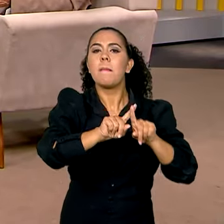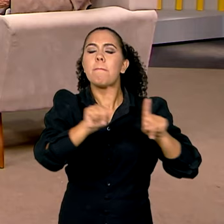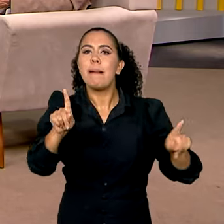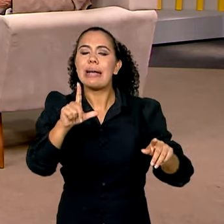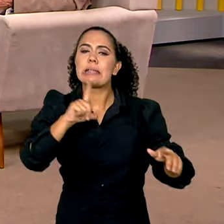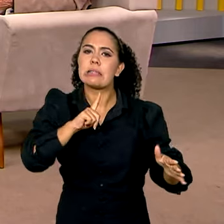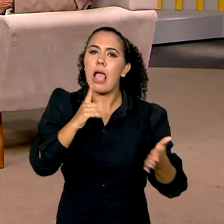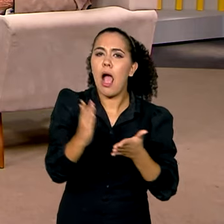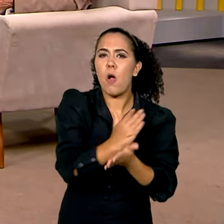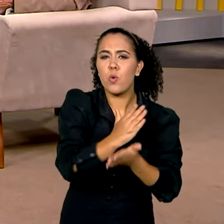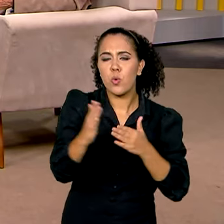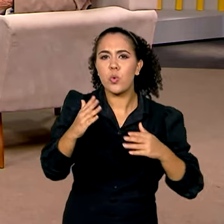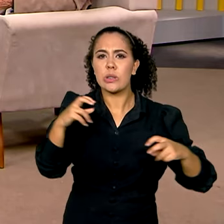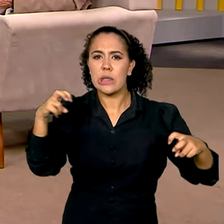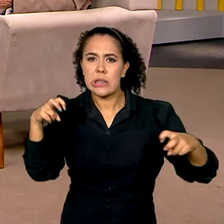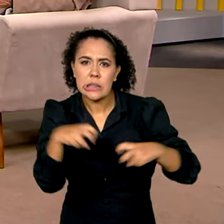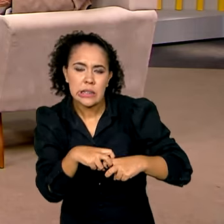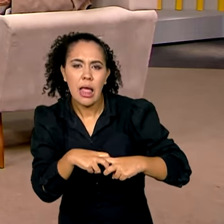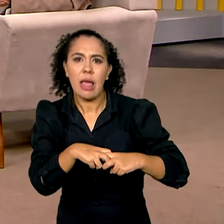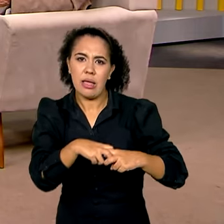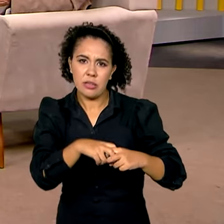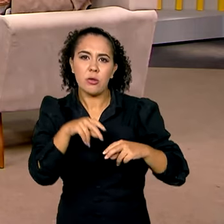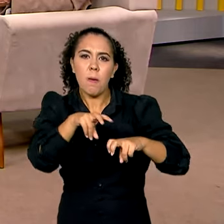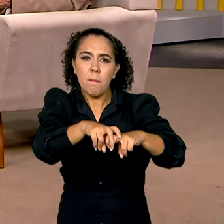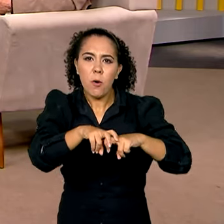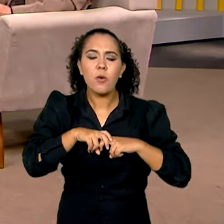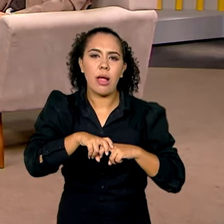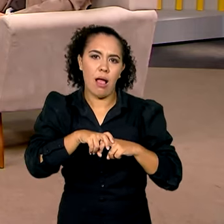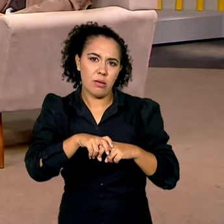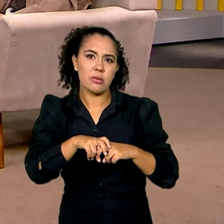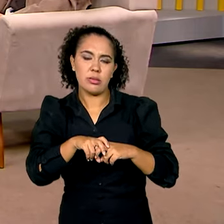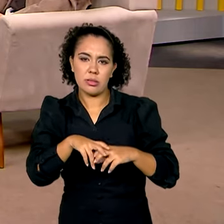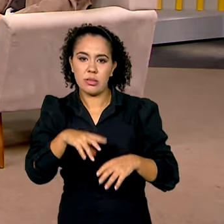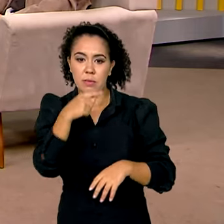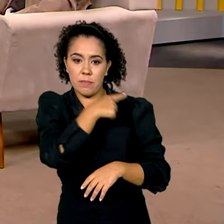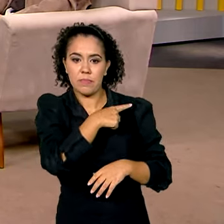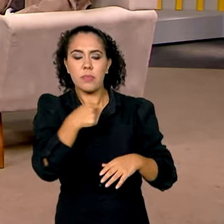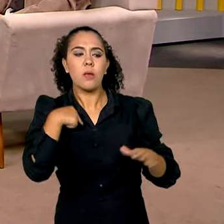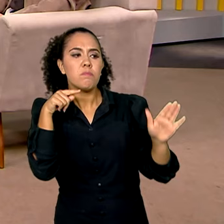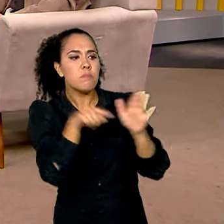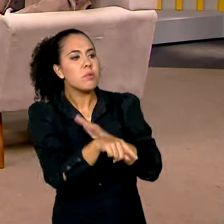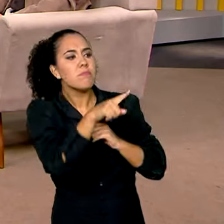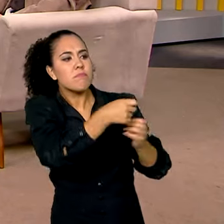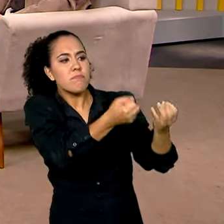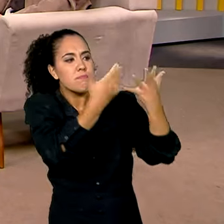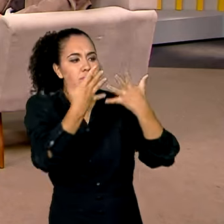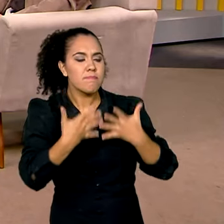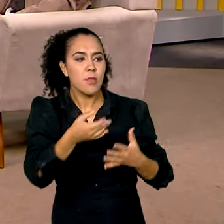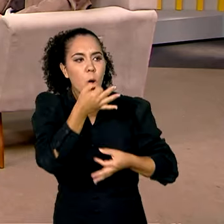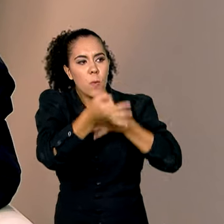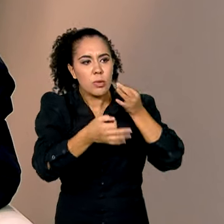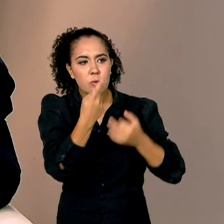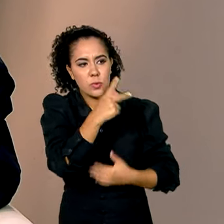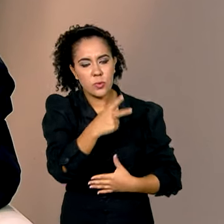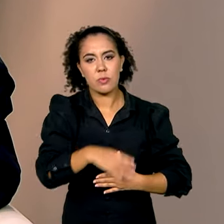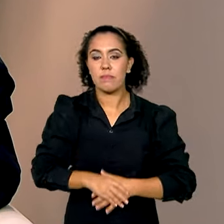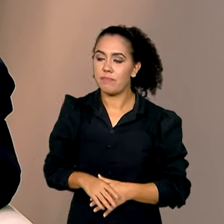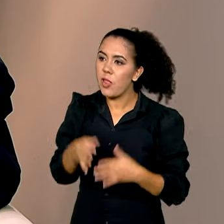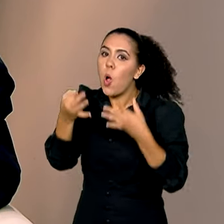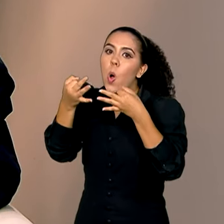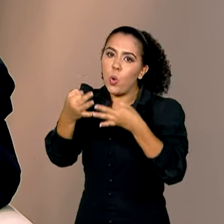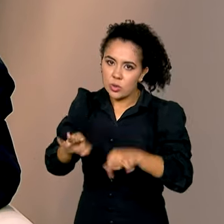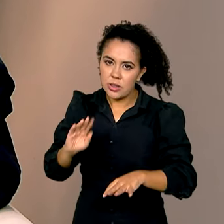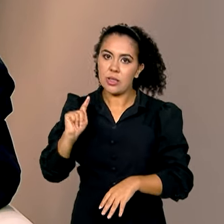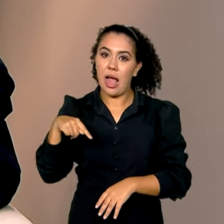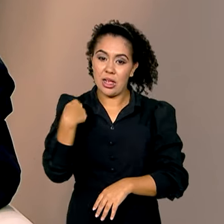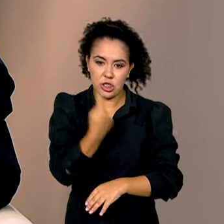maus hábitos dos condutores. Qual é a avaliação que o senhor faz disso aí? Com certeza, trabalhamos